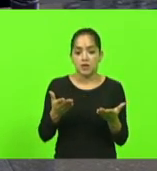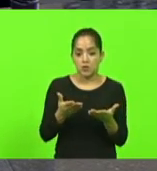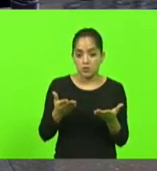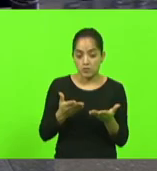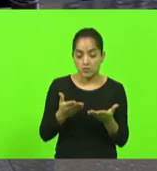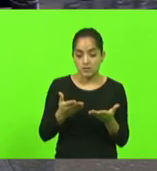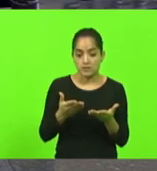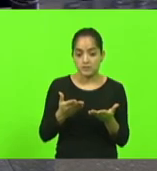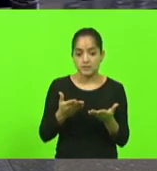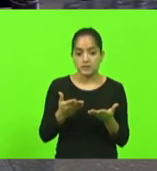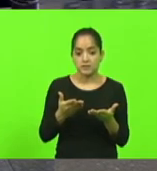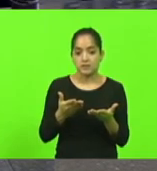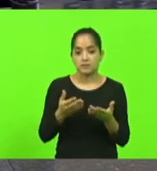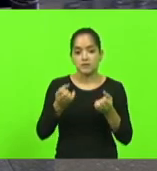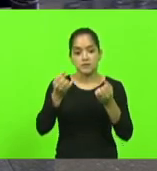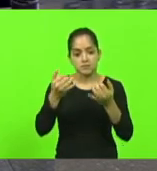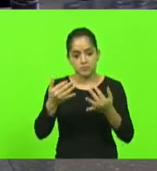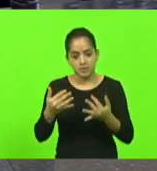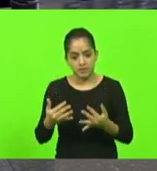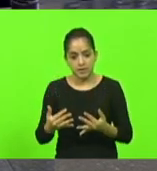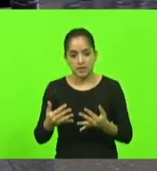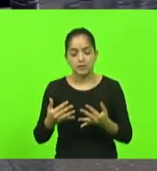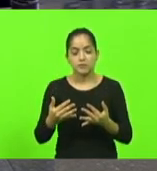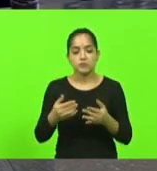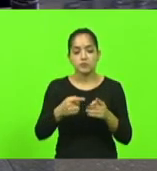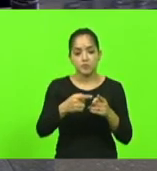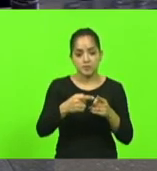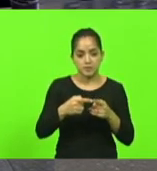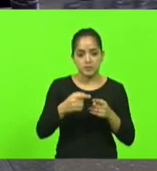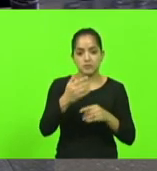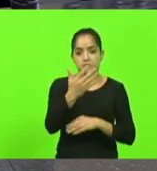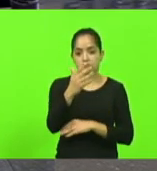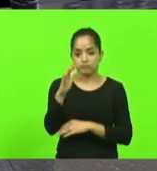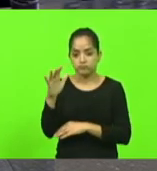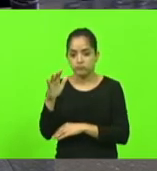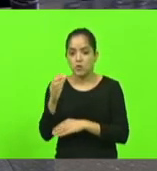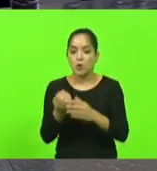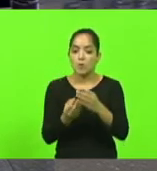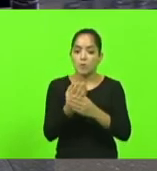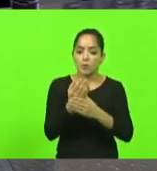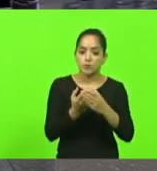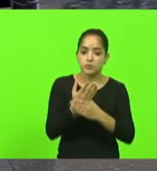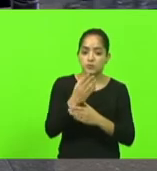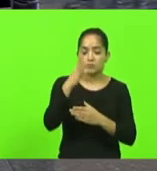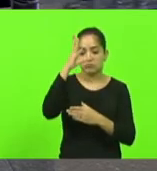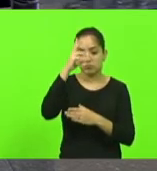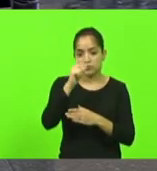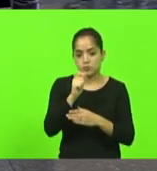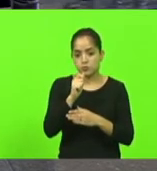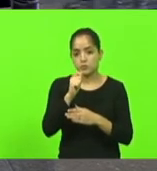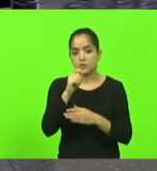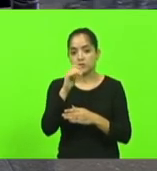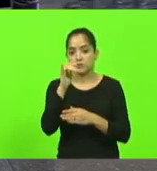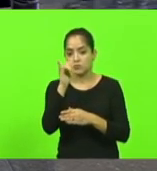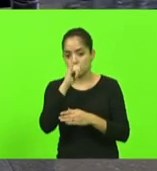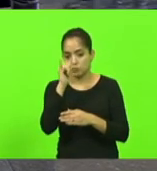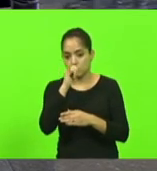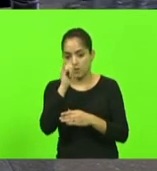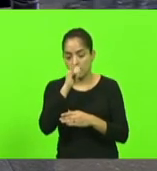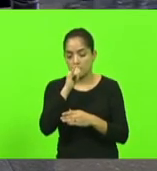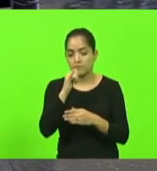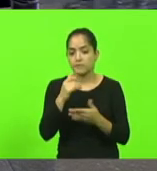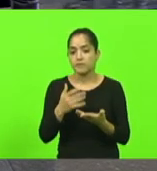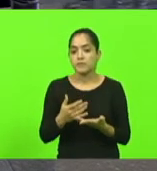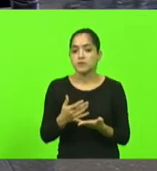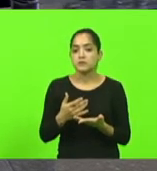licenças ambientais para produção de suínos para produção de de aves né elas são feitas